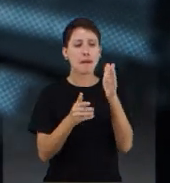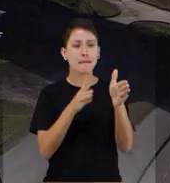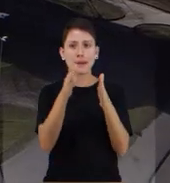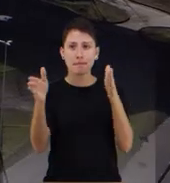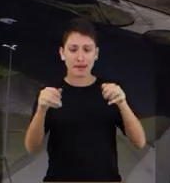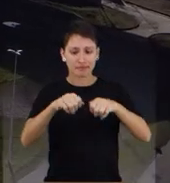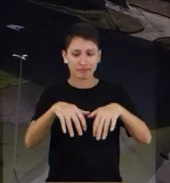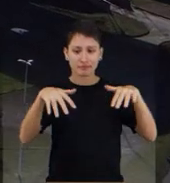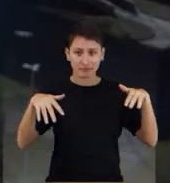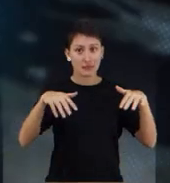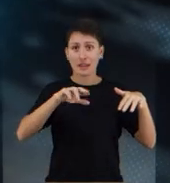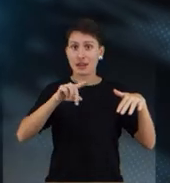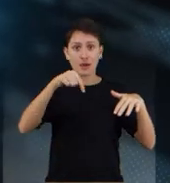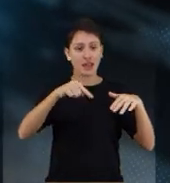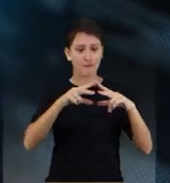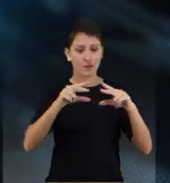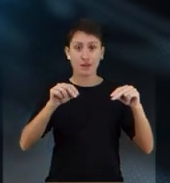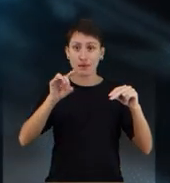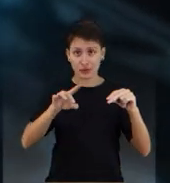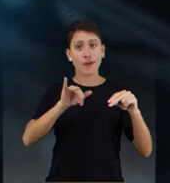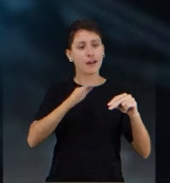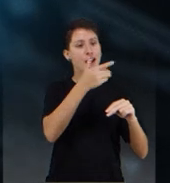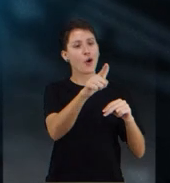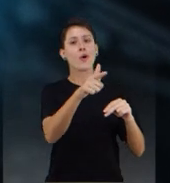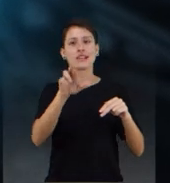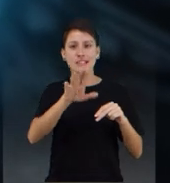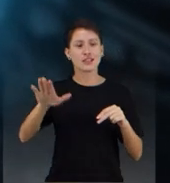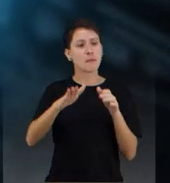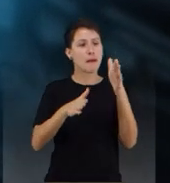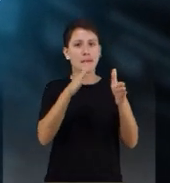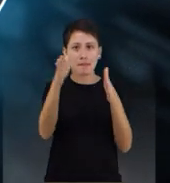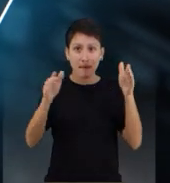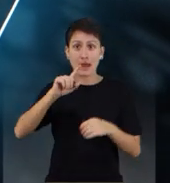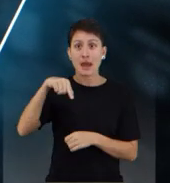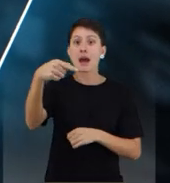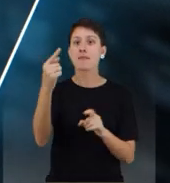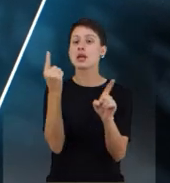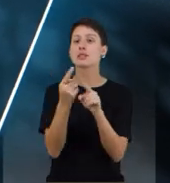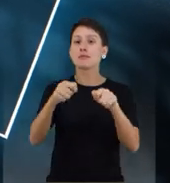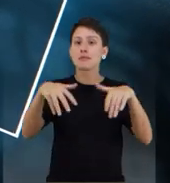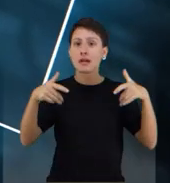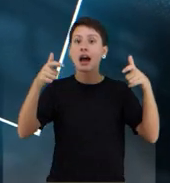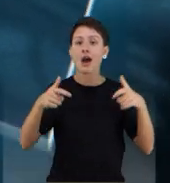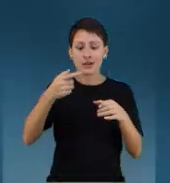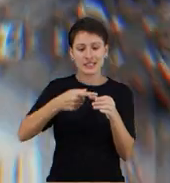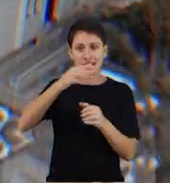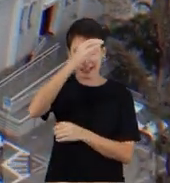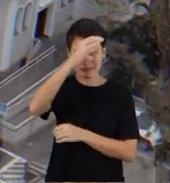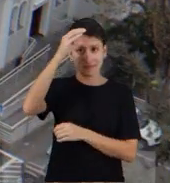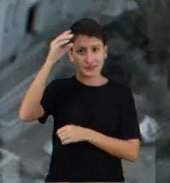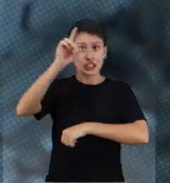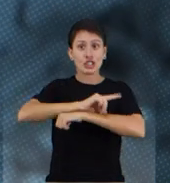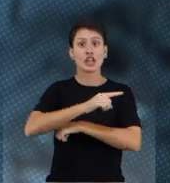itinerante, o Parlamento saiu de Florianópolis e está realizando sessões em várias partes do Estado. A próxima sessão acontece em